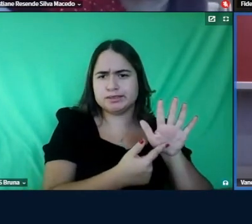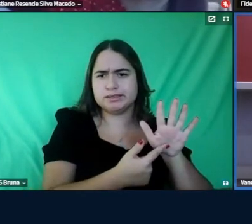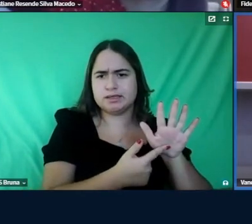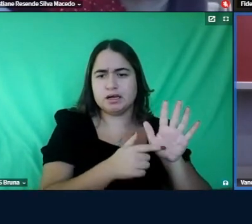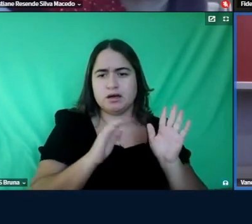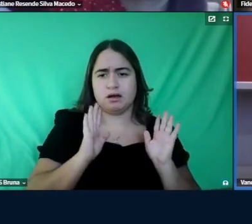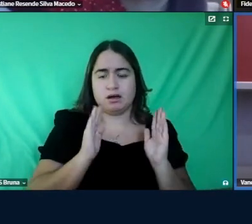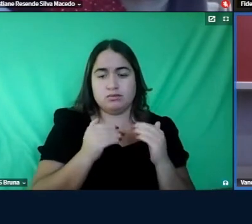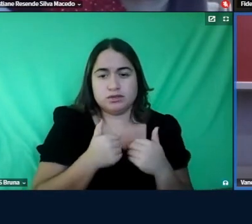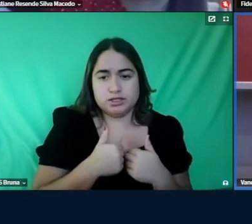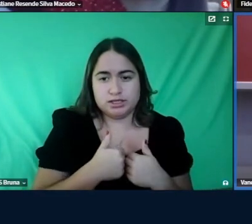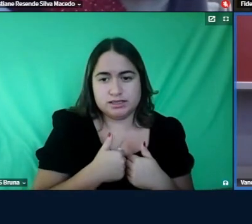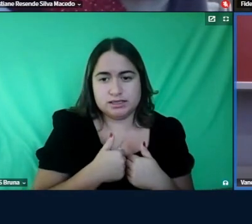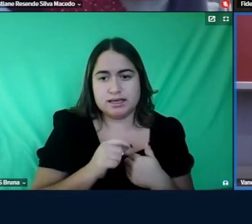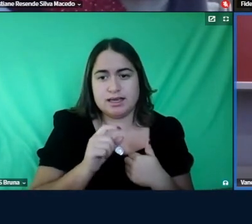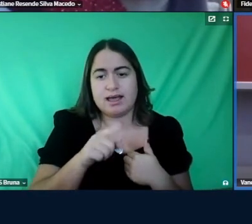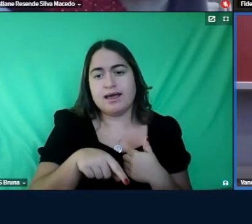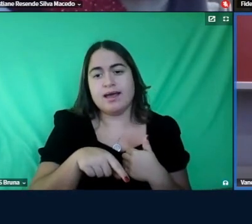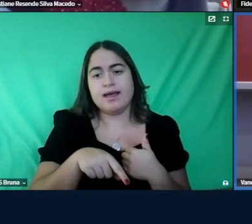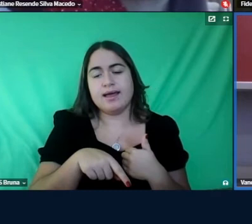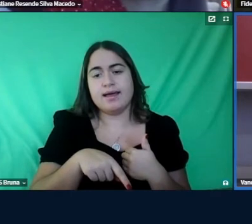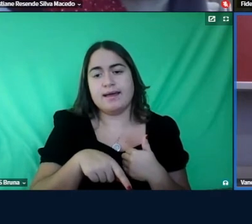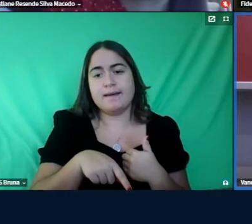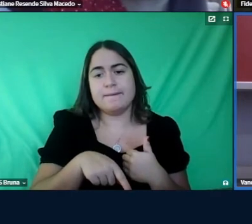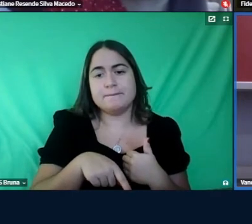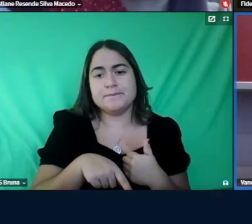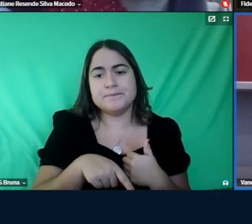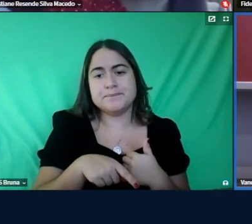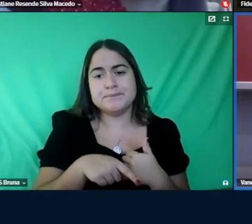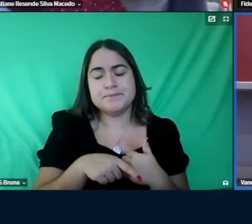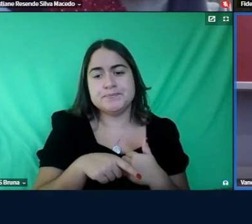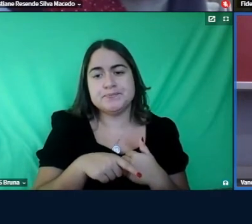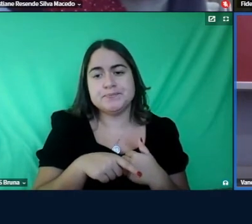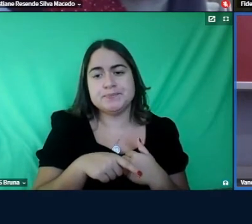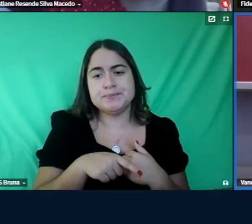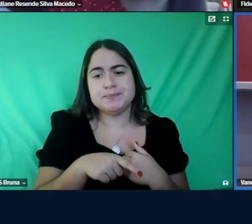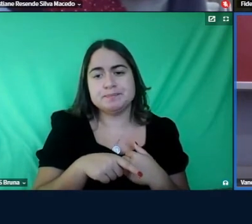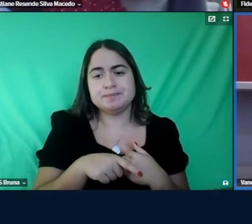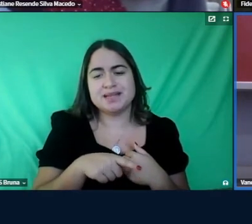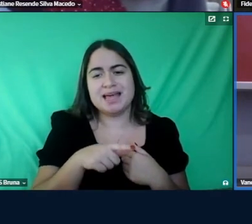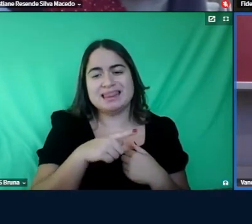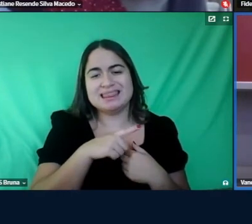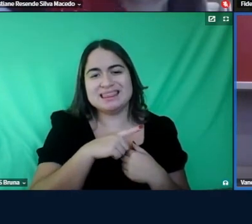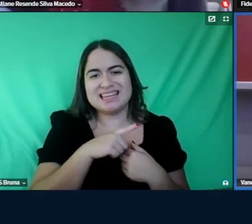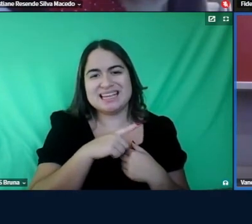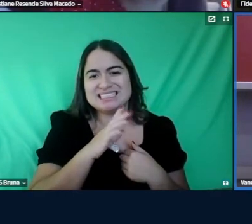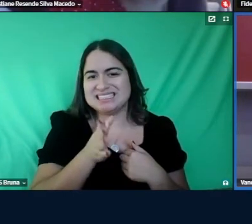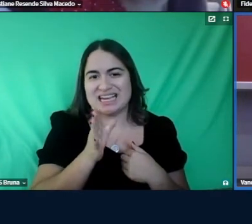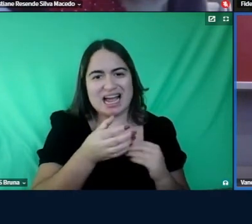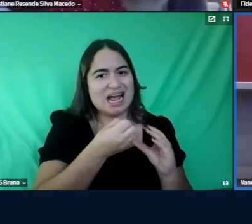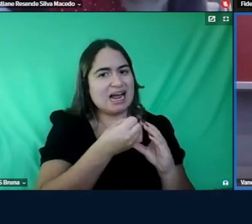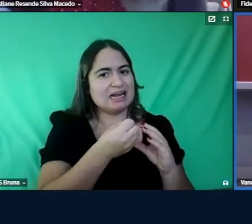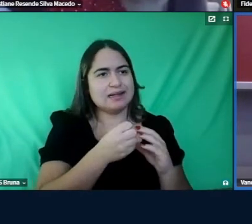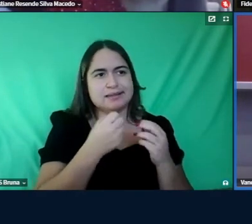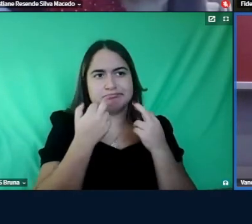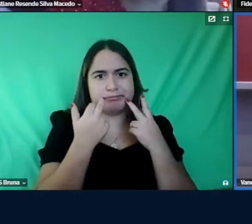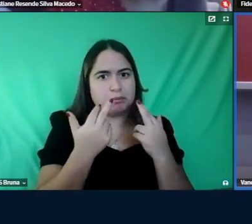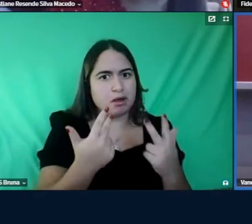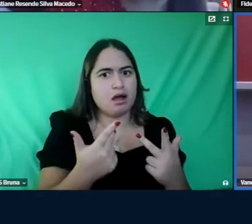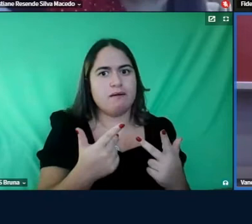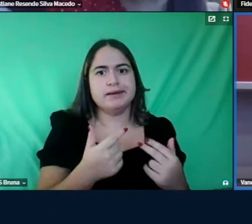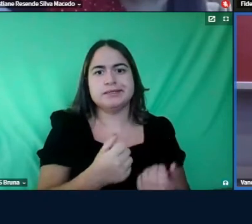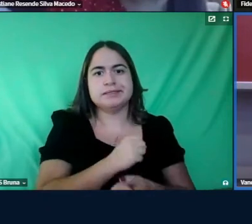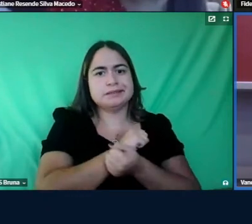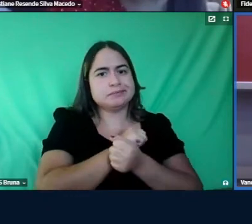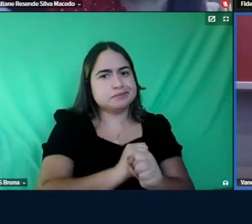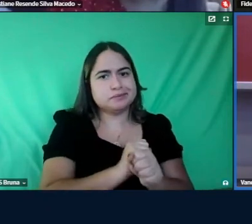é aquele indivíduo que tem um bem estereotipado totalmente incapaz de